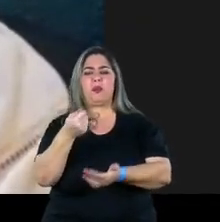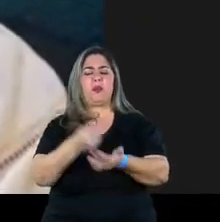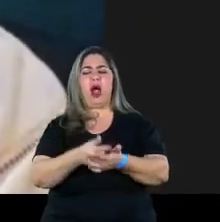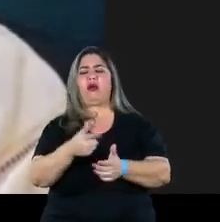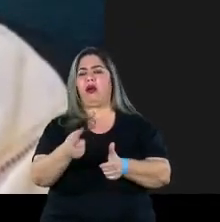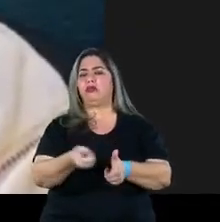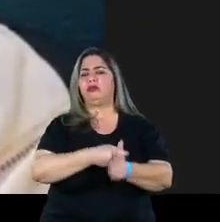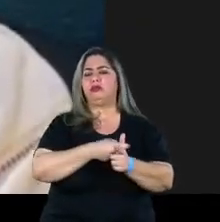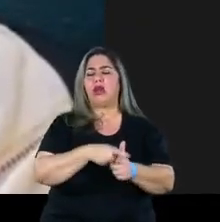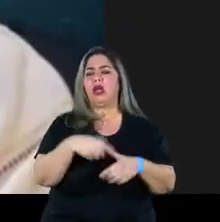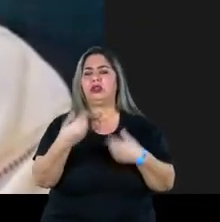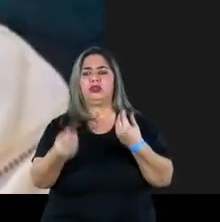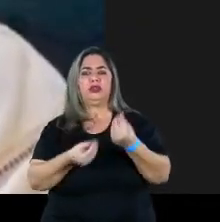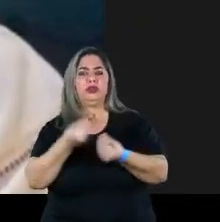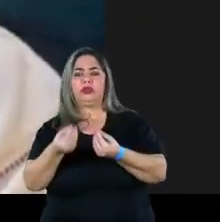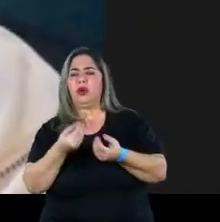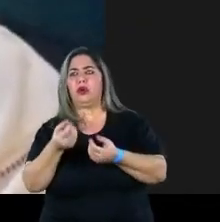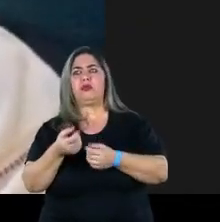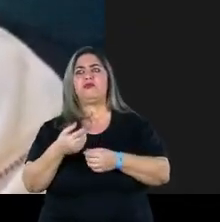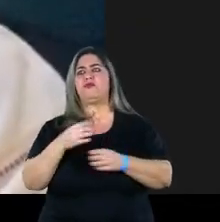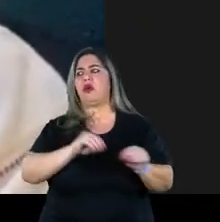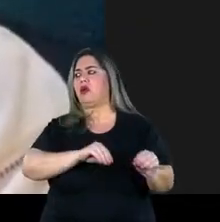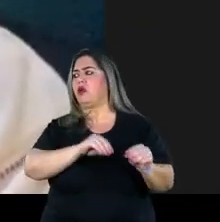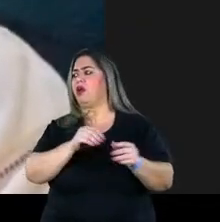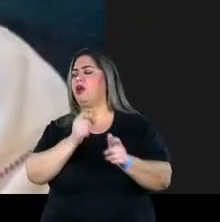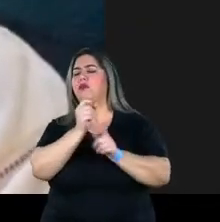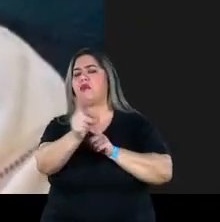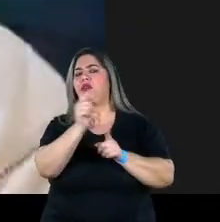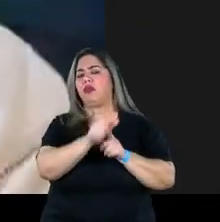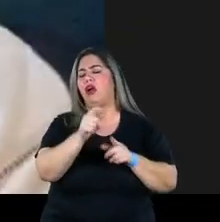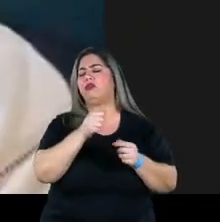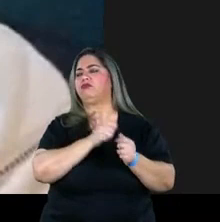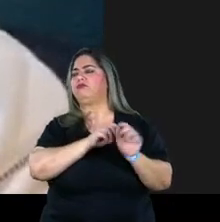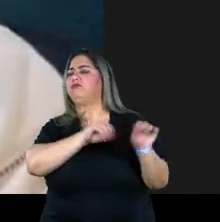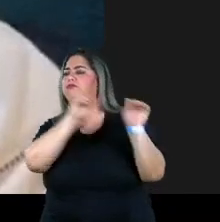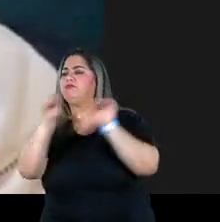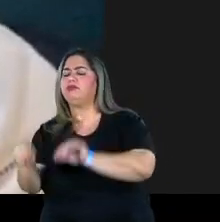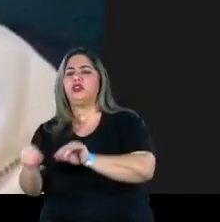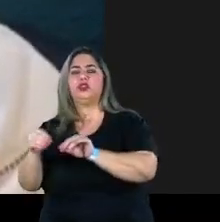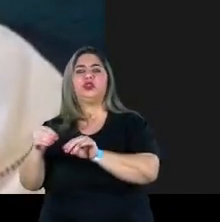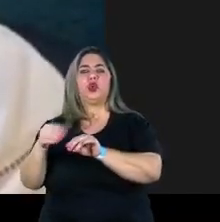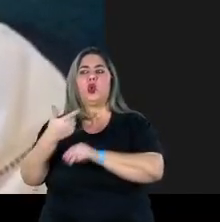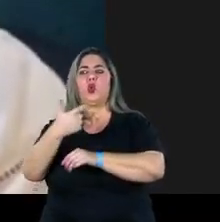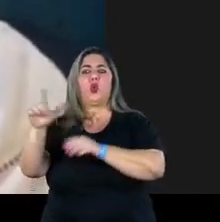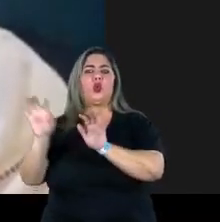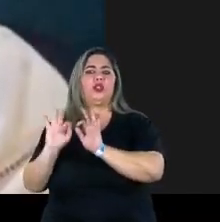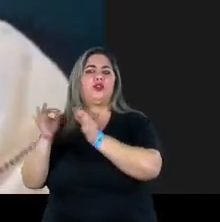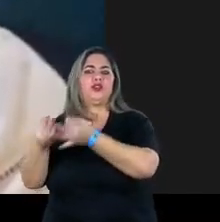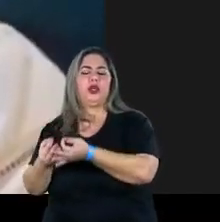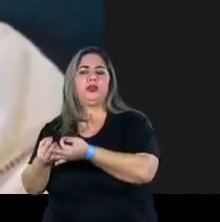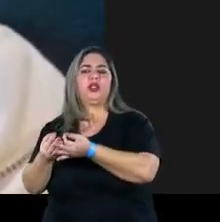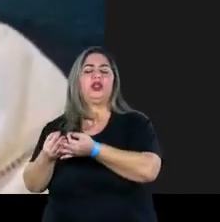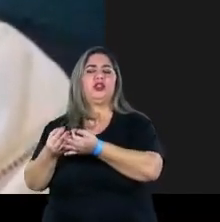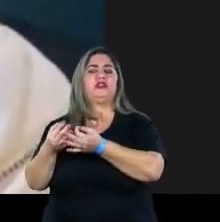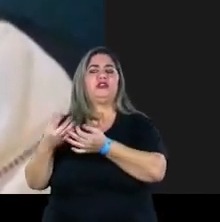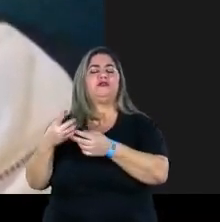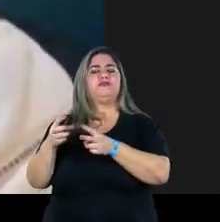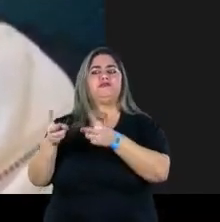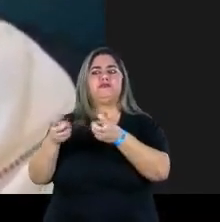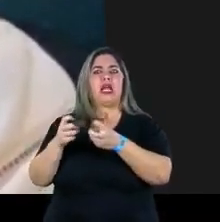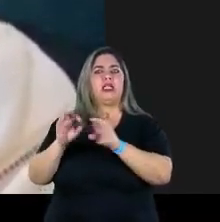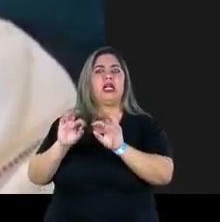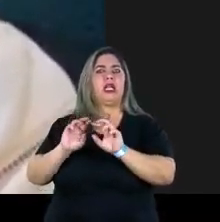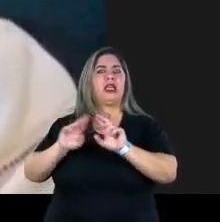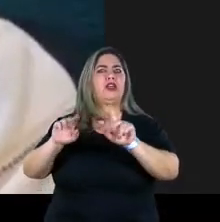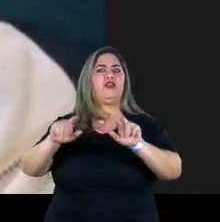que moravam na casa do parente e foram morar na rua. Baixar o formato das novas ocupações de rua no Brasil são bem